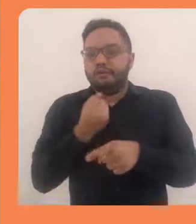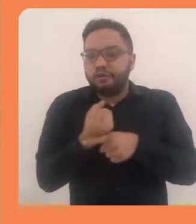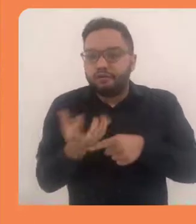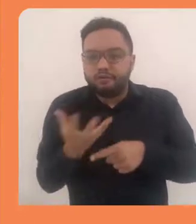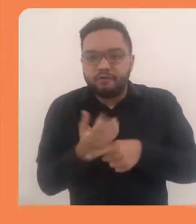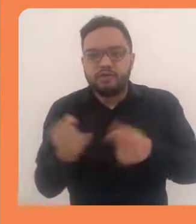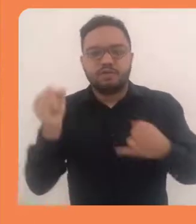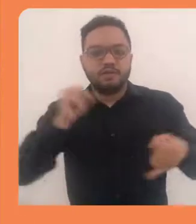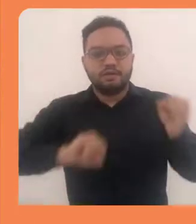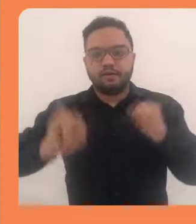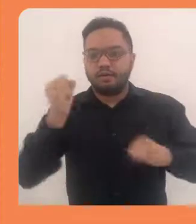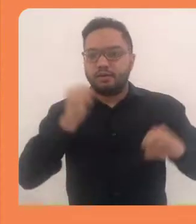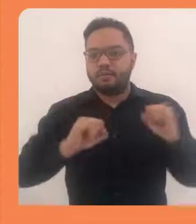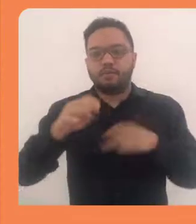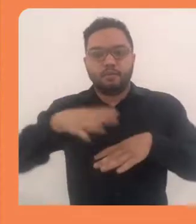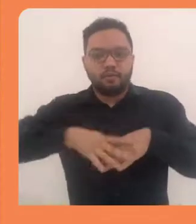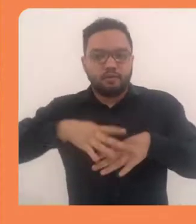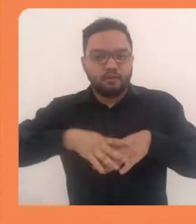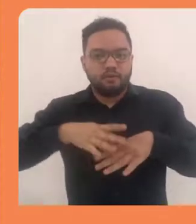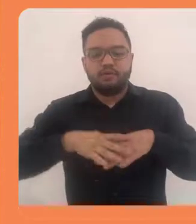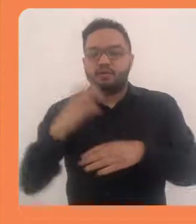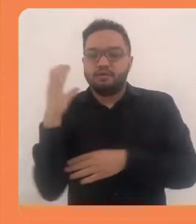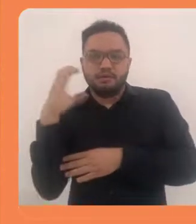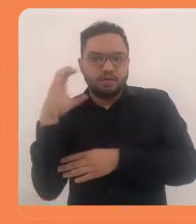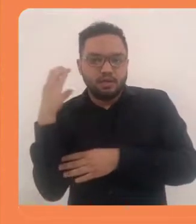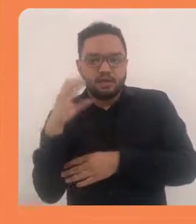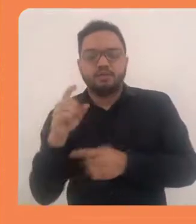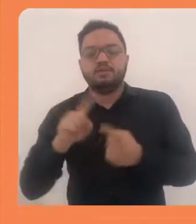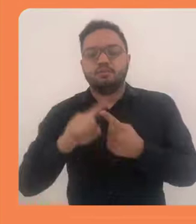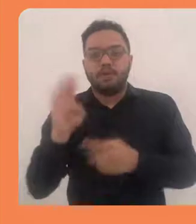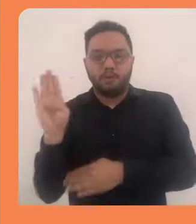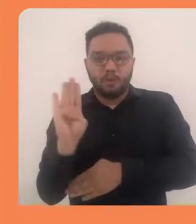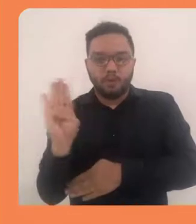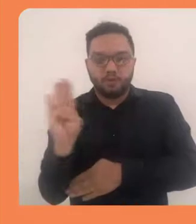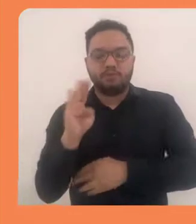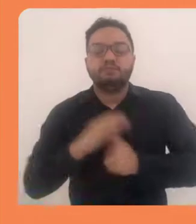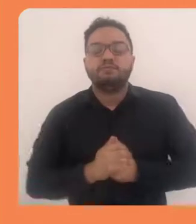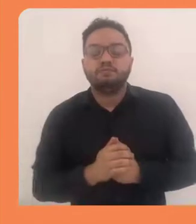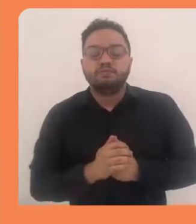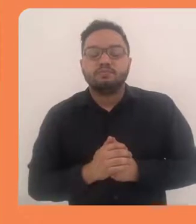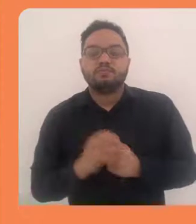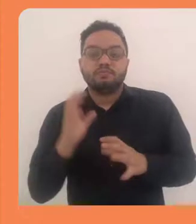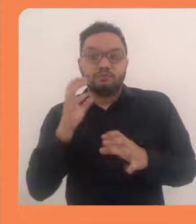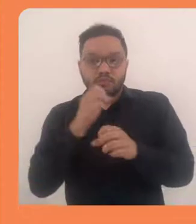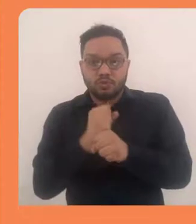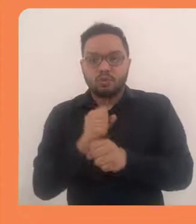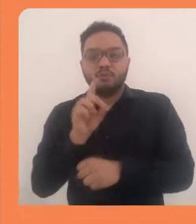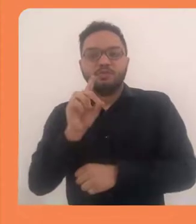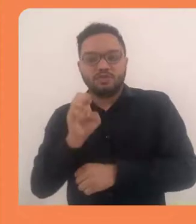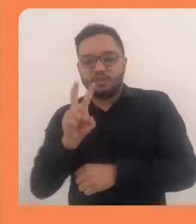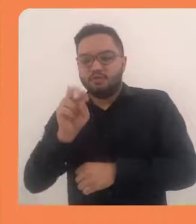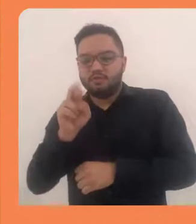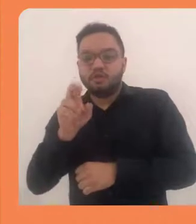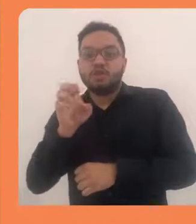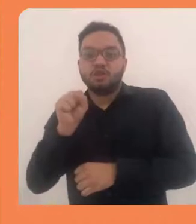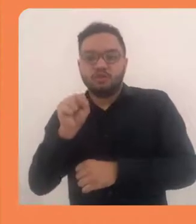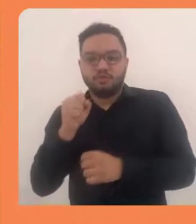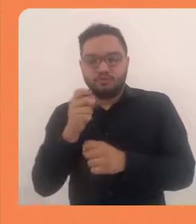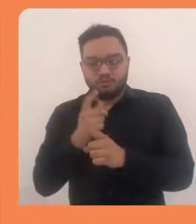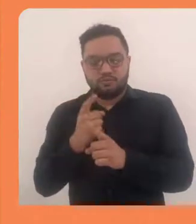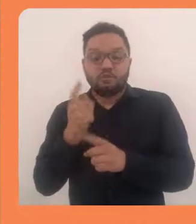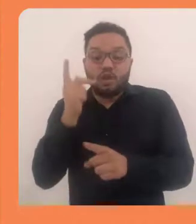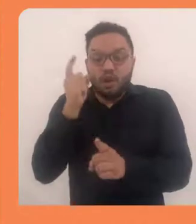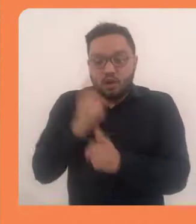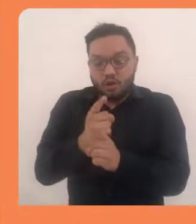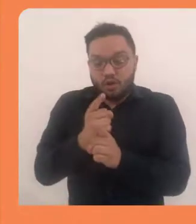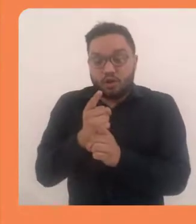758 milhões de simulações, tanto para física, quanto para química, matemática, ciências da Terra e biologia.